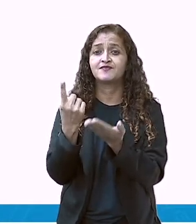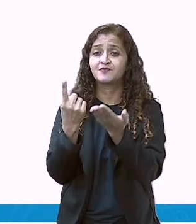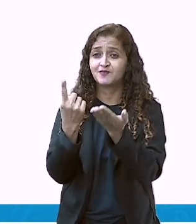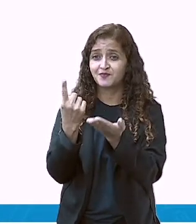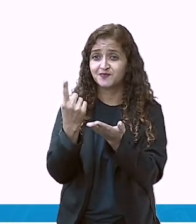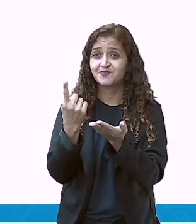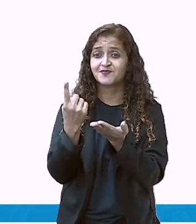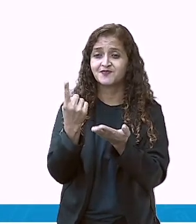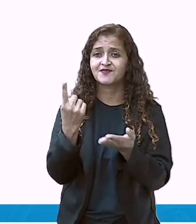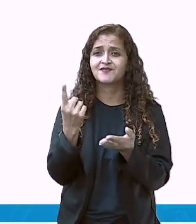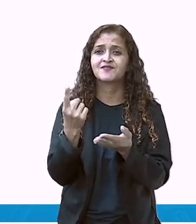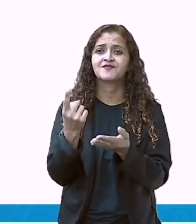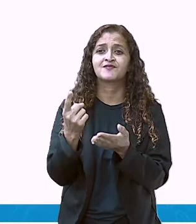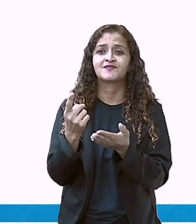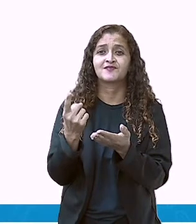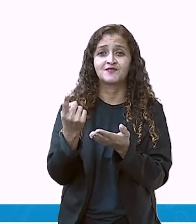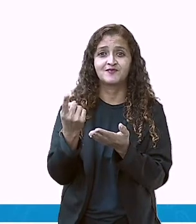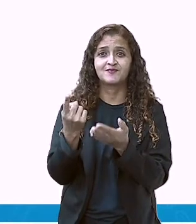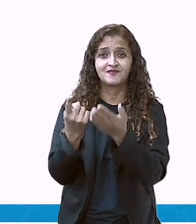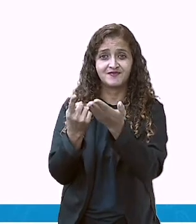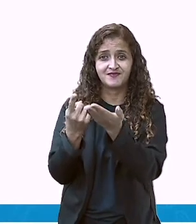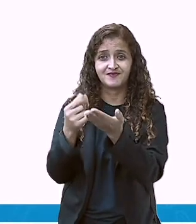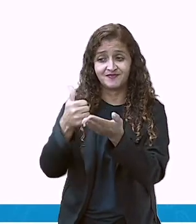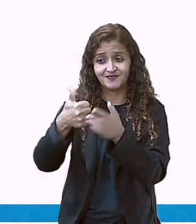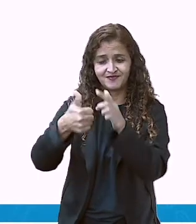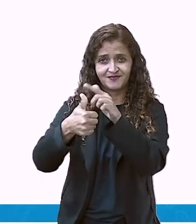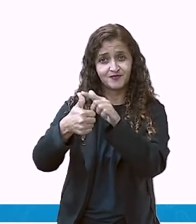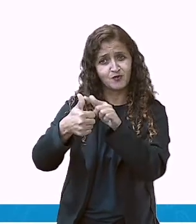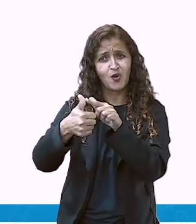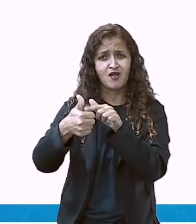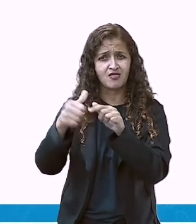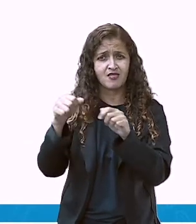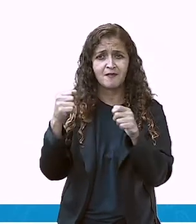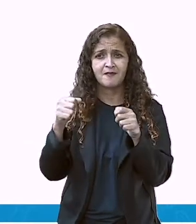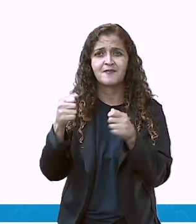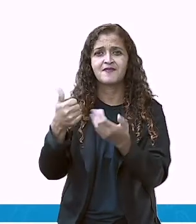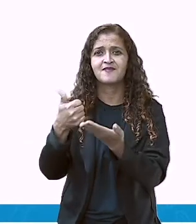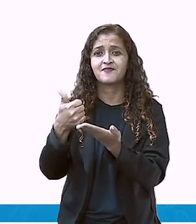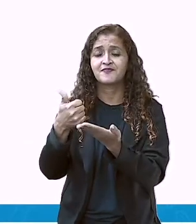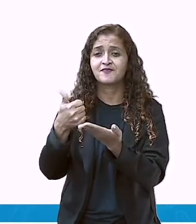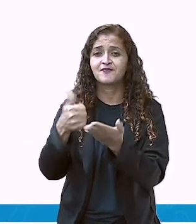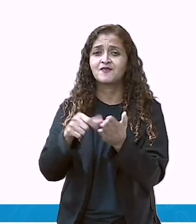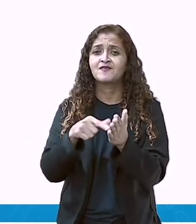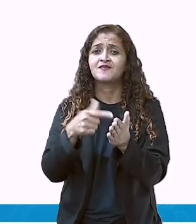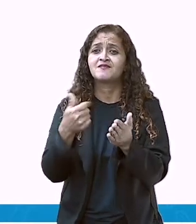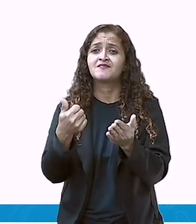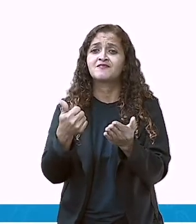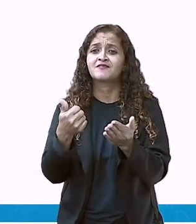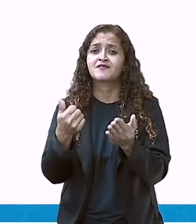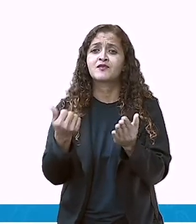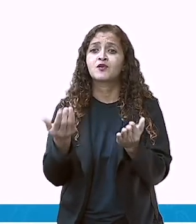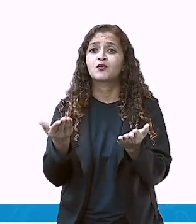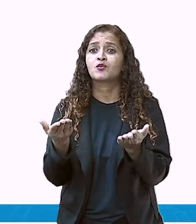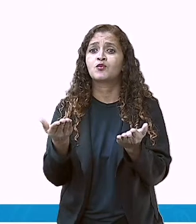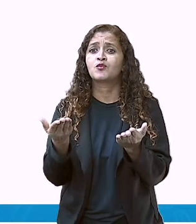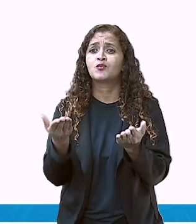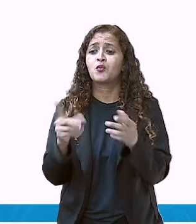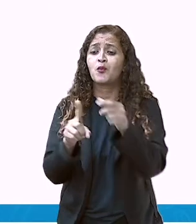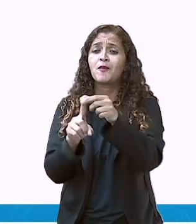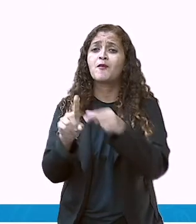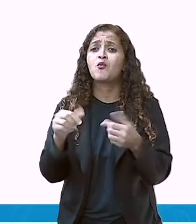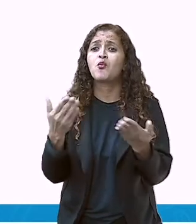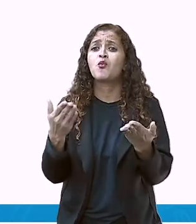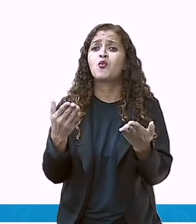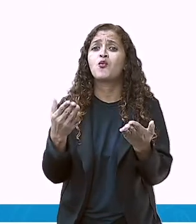um. Aqui, Número um, tá vendo? Primeiro dia do mês. E qual que é o último dia desse